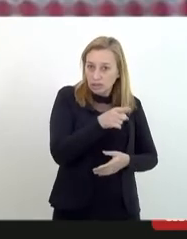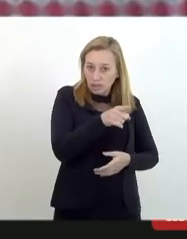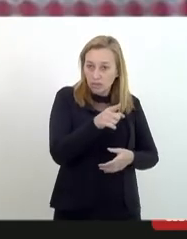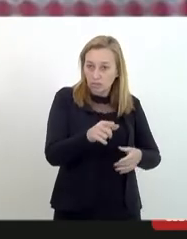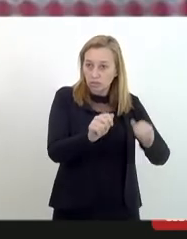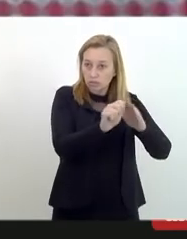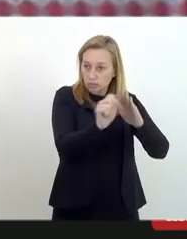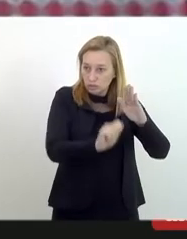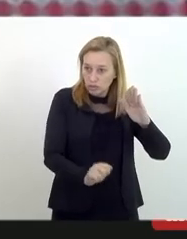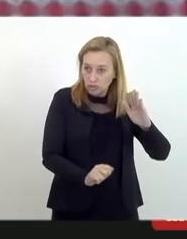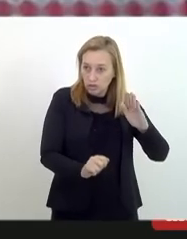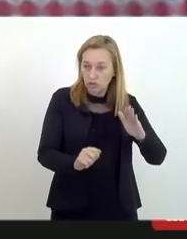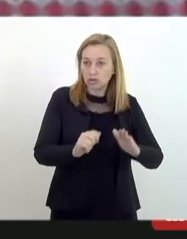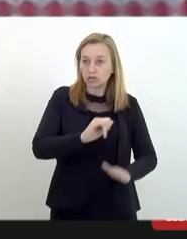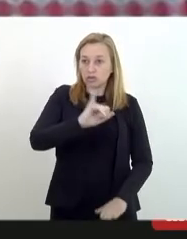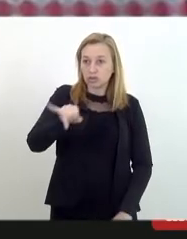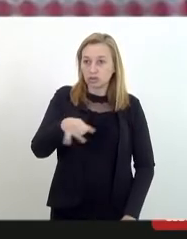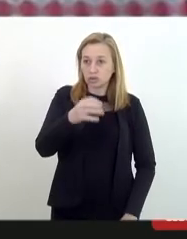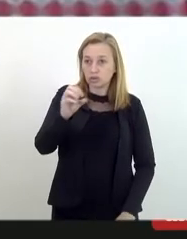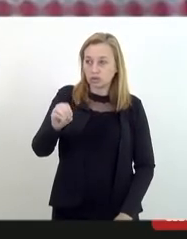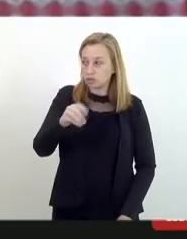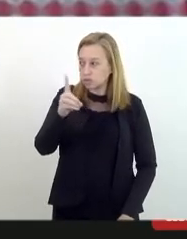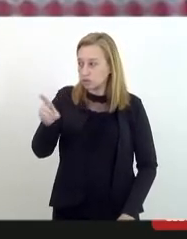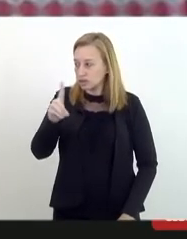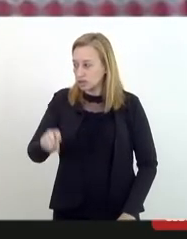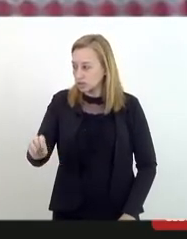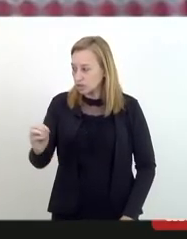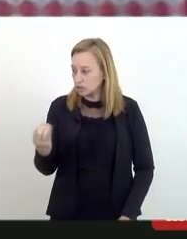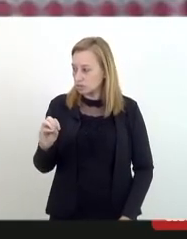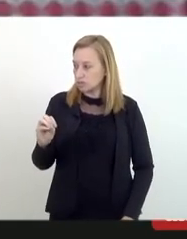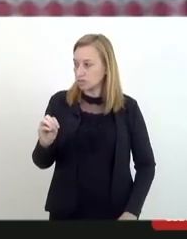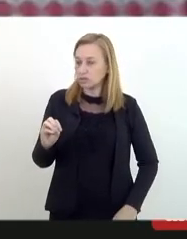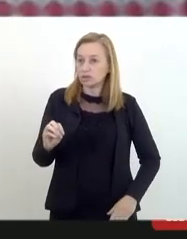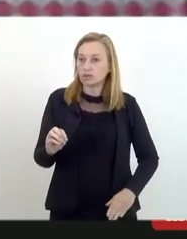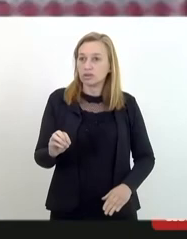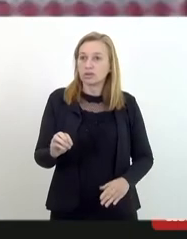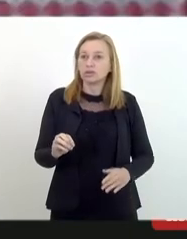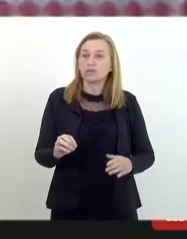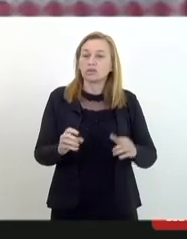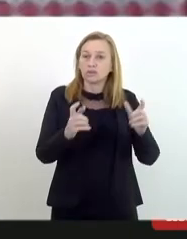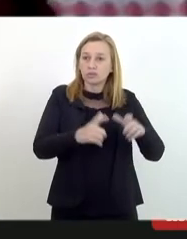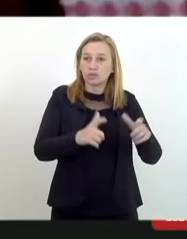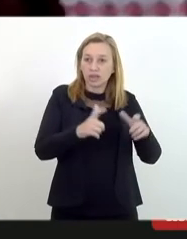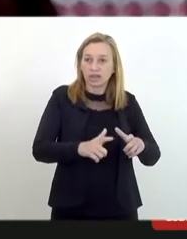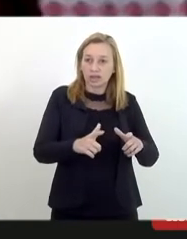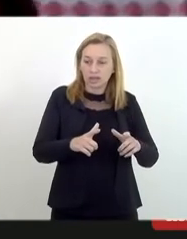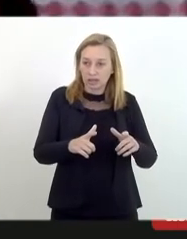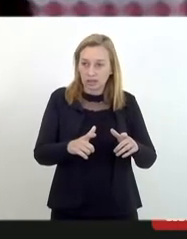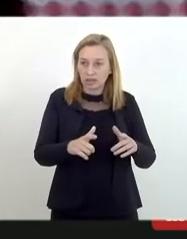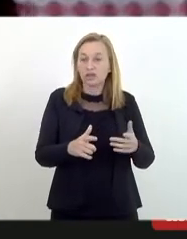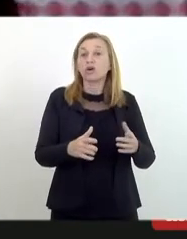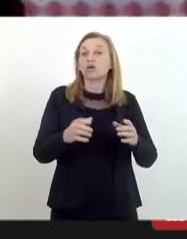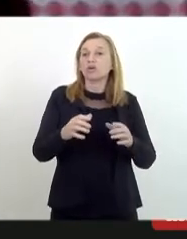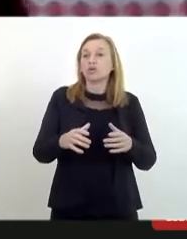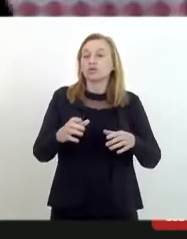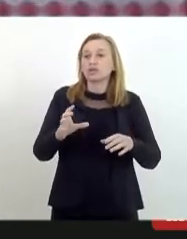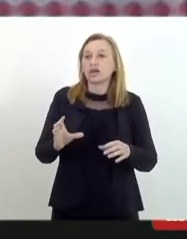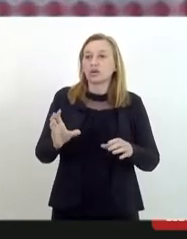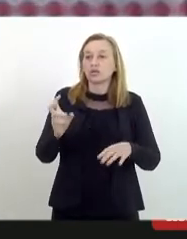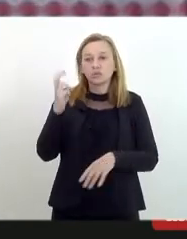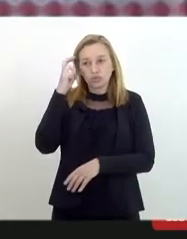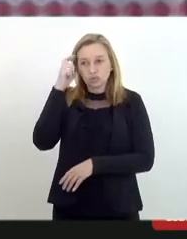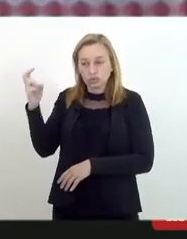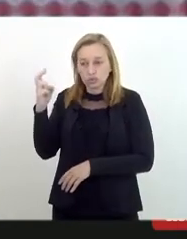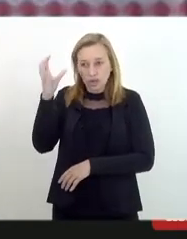onde foi o terreiro de Joãozinho da Gomeia o seu solo sagrado o seu lugar de resistência da cultura afro-africana e também